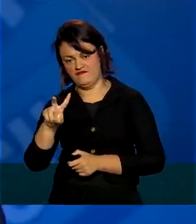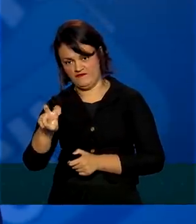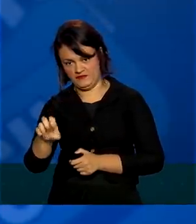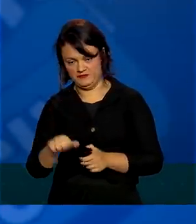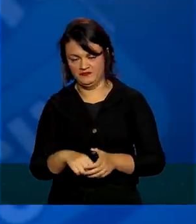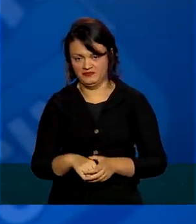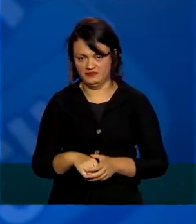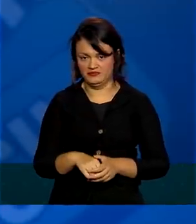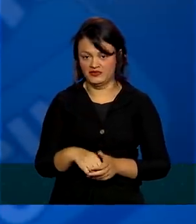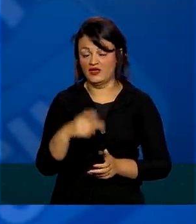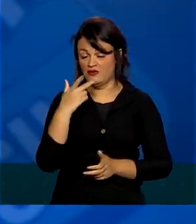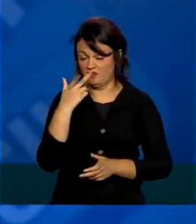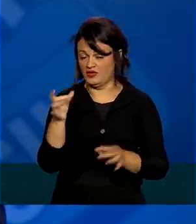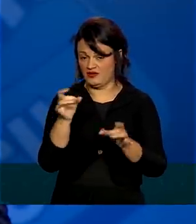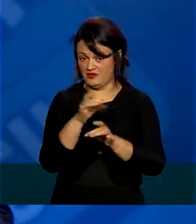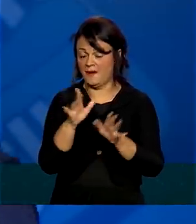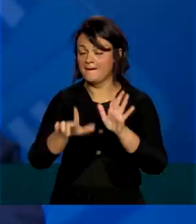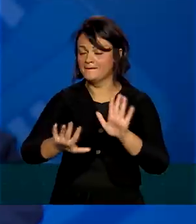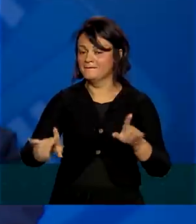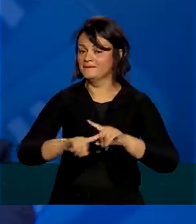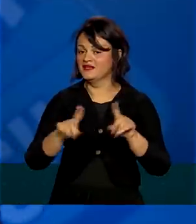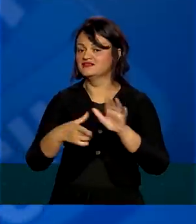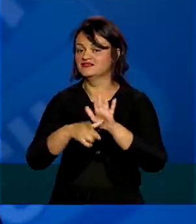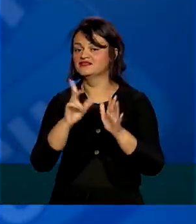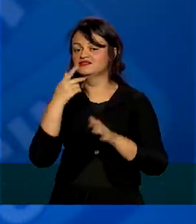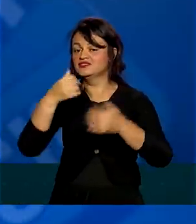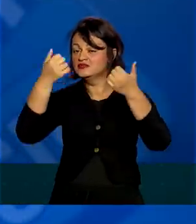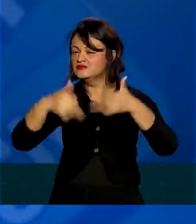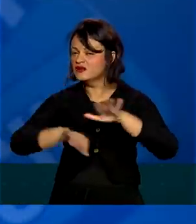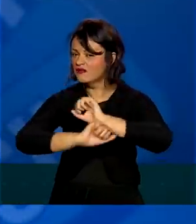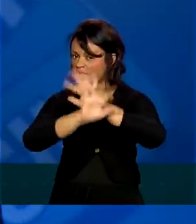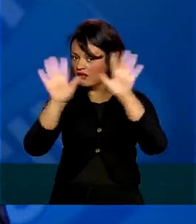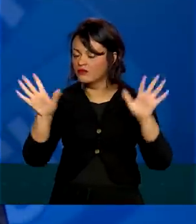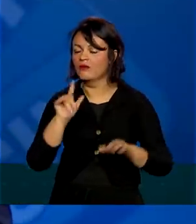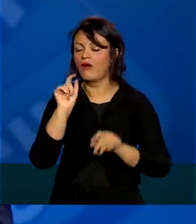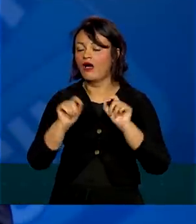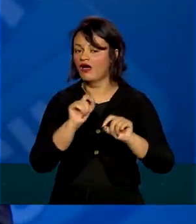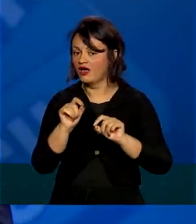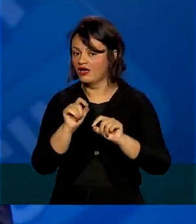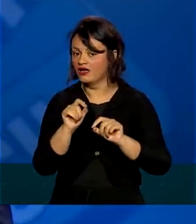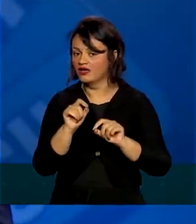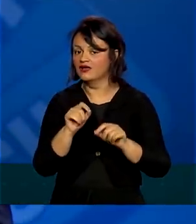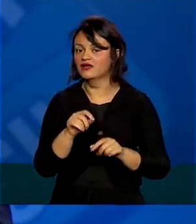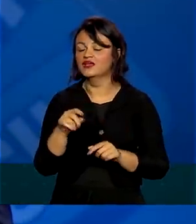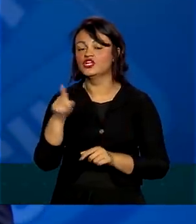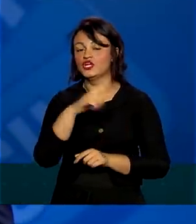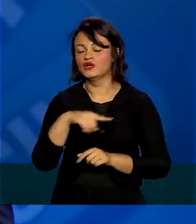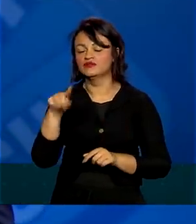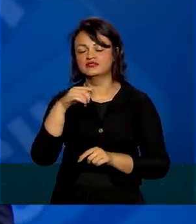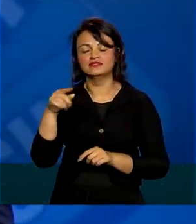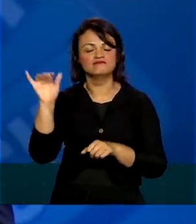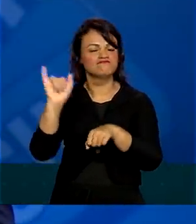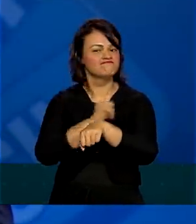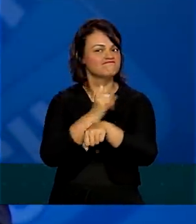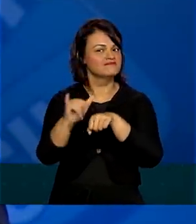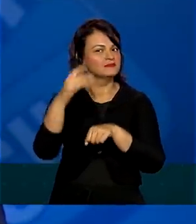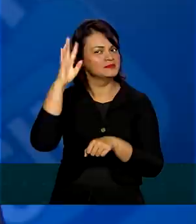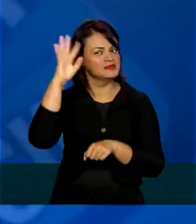ministro, e termino aqui, esse esclarecimento e dizer que nós estamos projetando